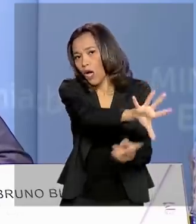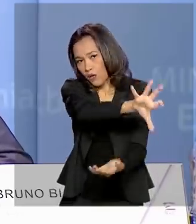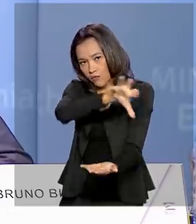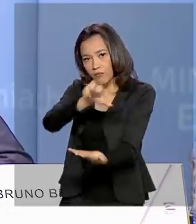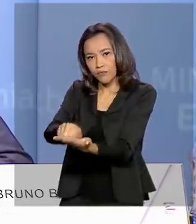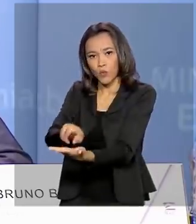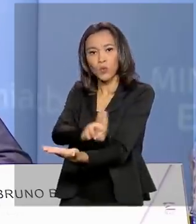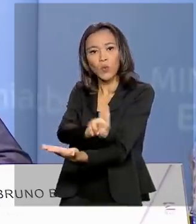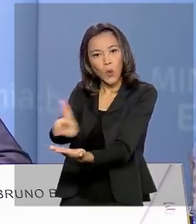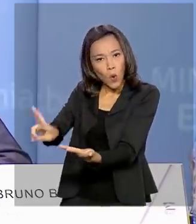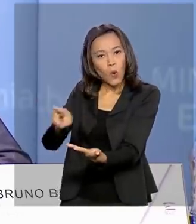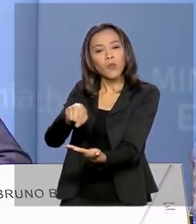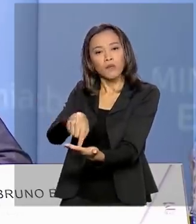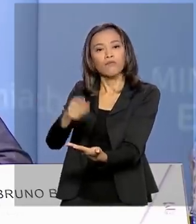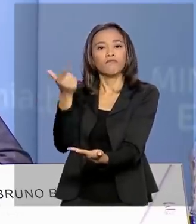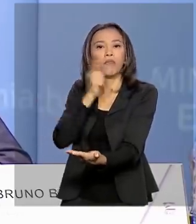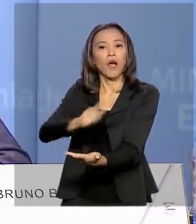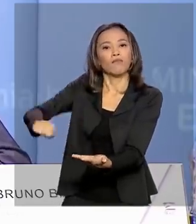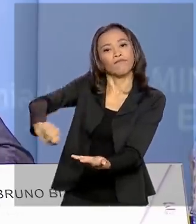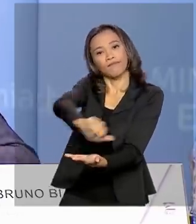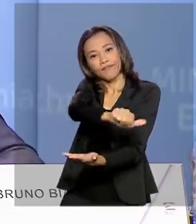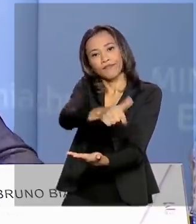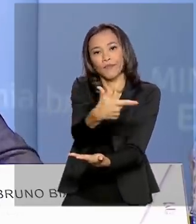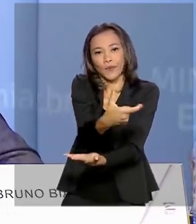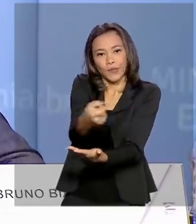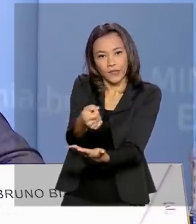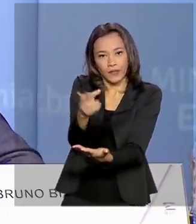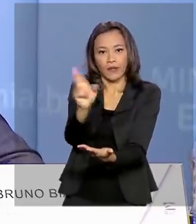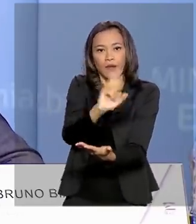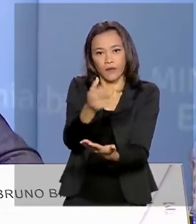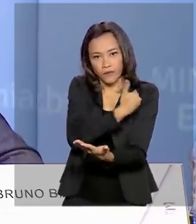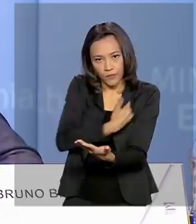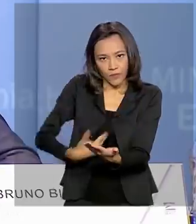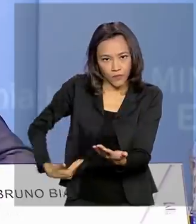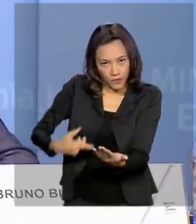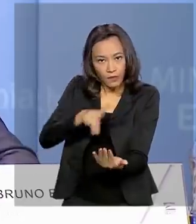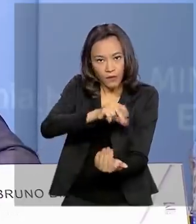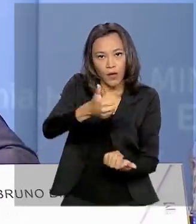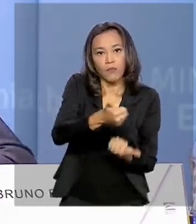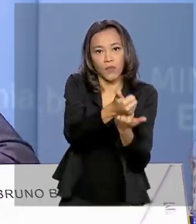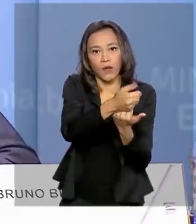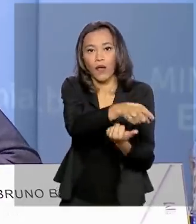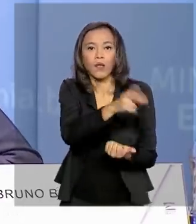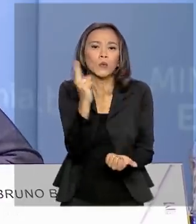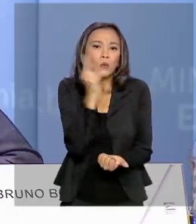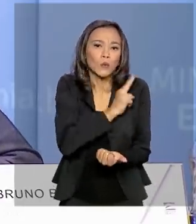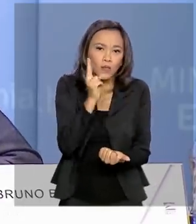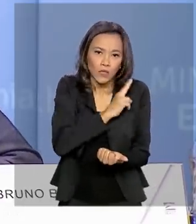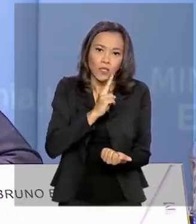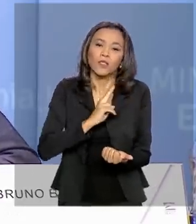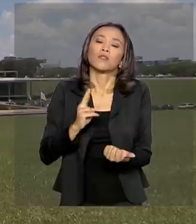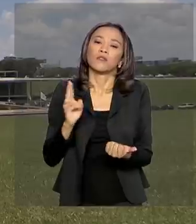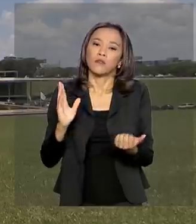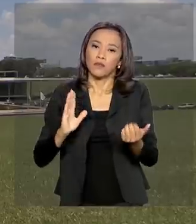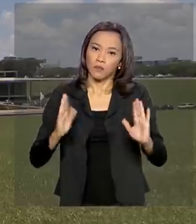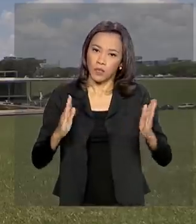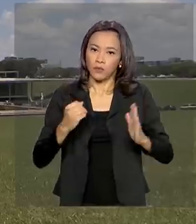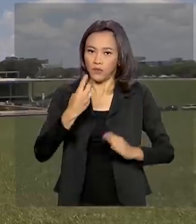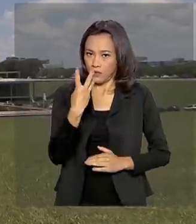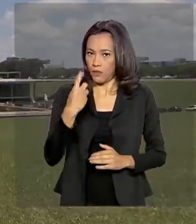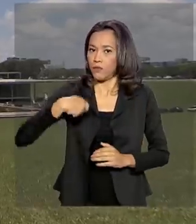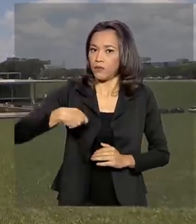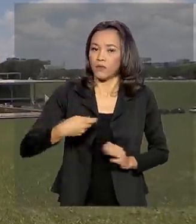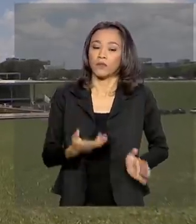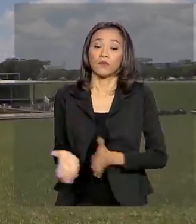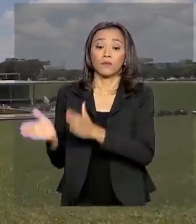cadastro e estaria elegível ao benefício, ao auxílio emergencial de R 200. A medida